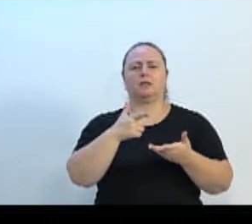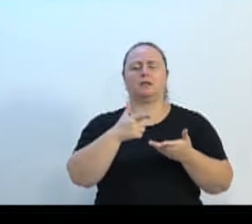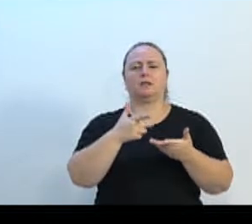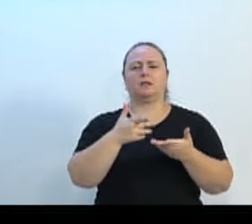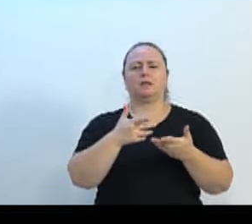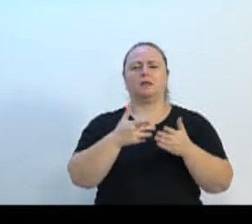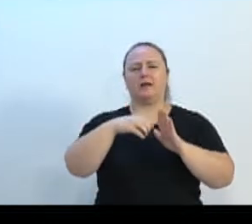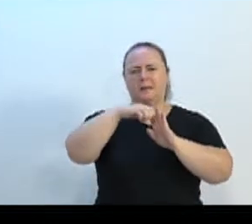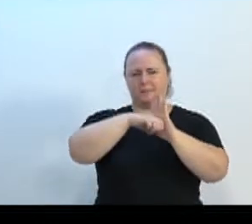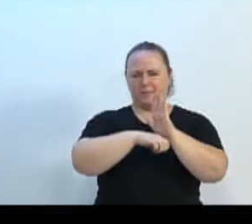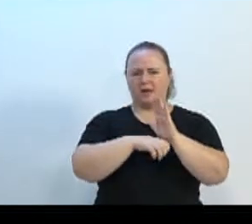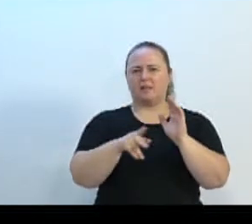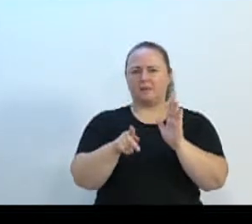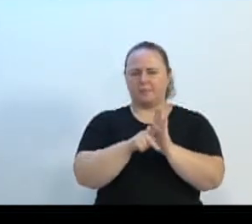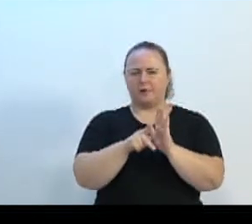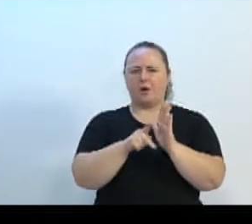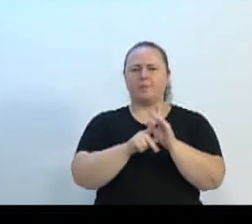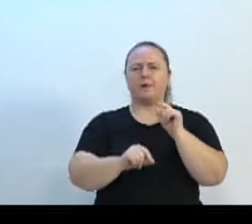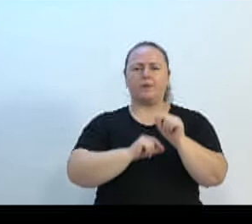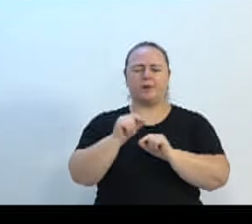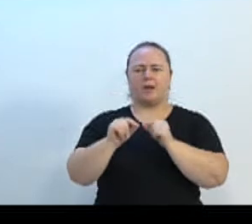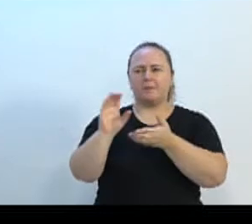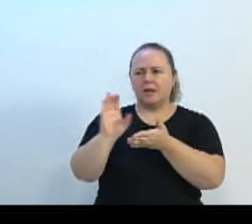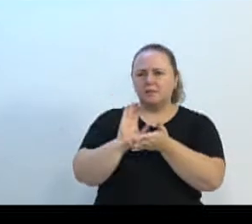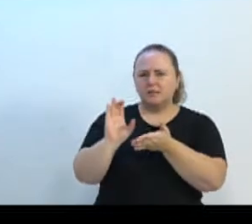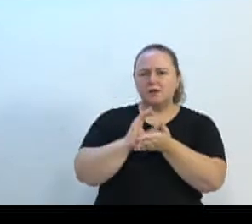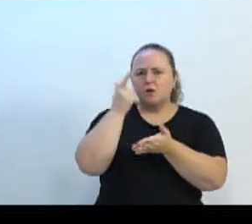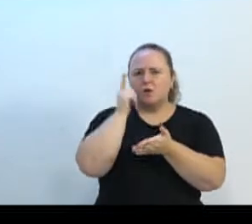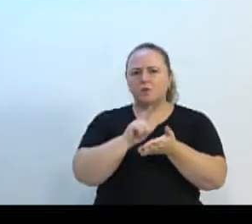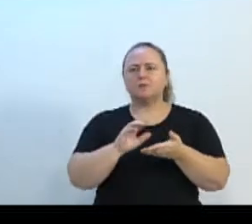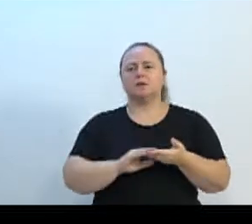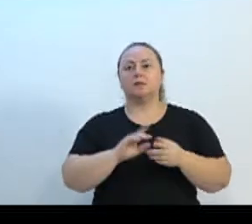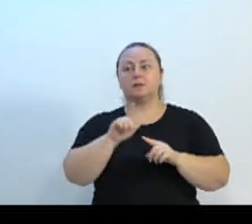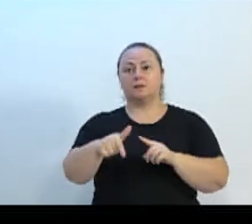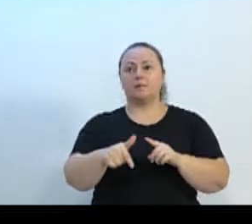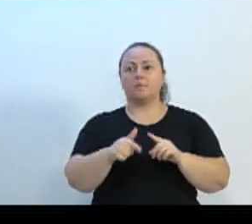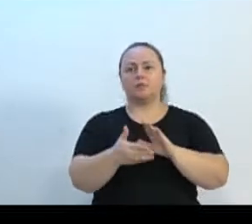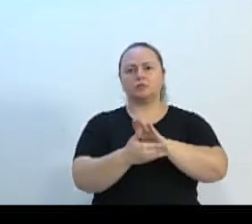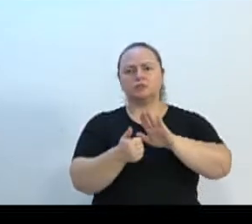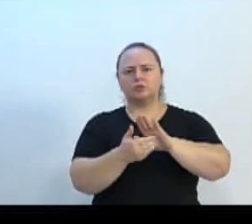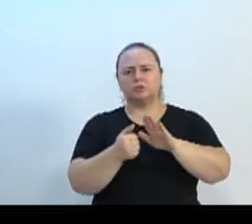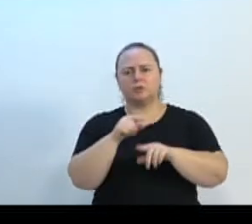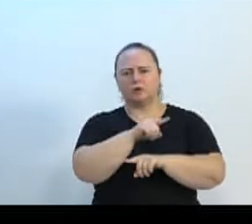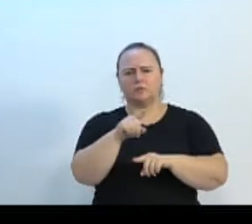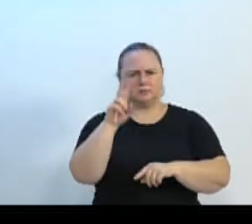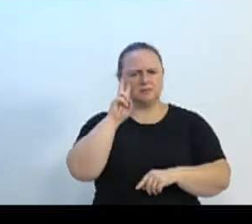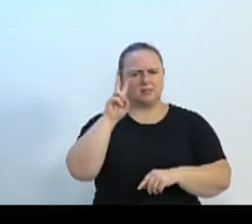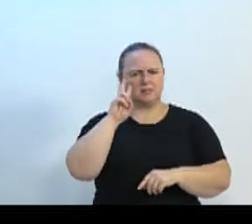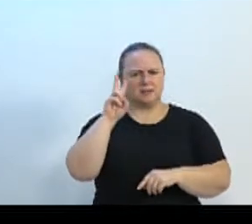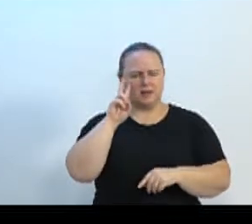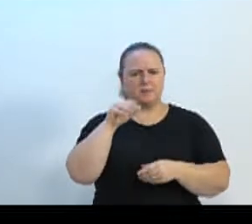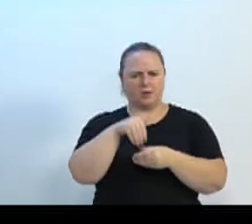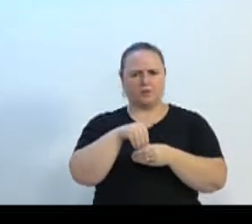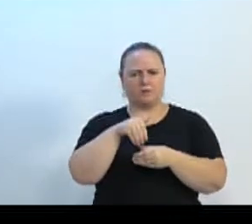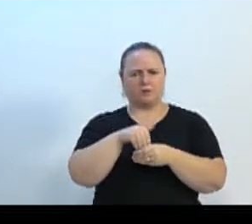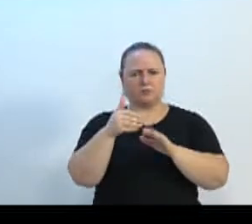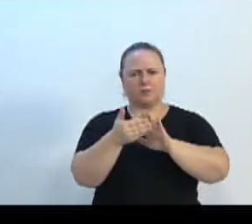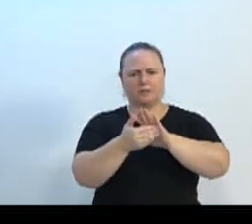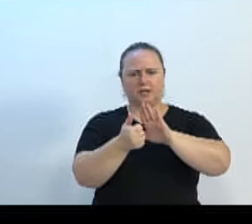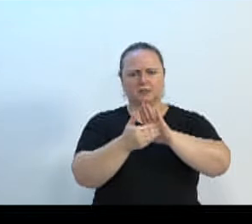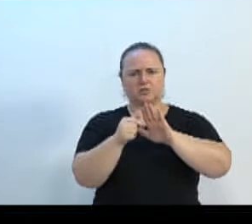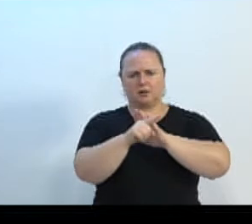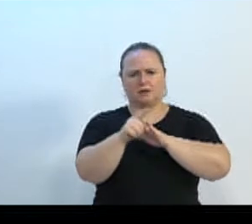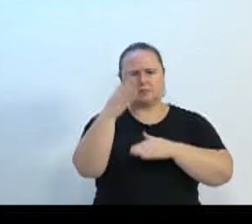2019, que depois, no final de ano, foi retirado, os vereadores. Vocês são conscientes disso? Quem votou para retirar sabe